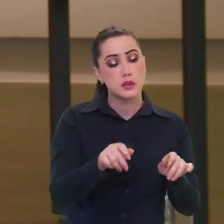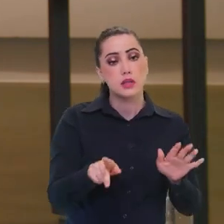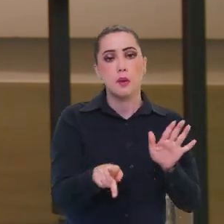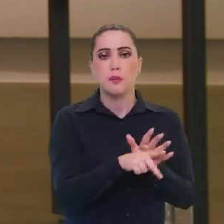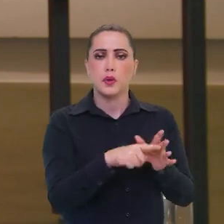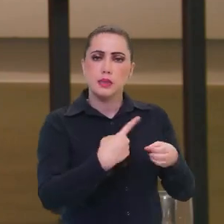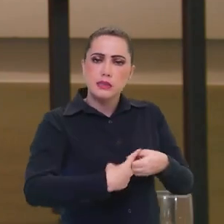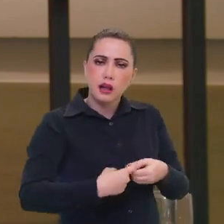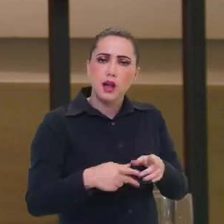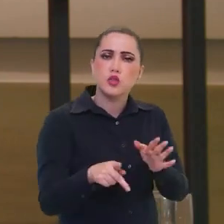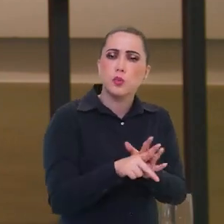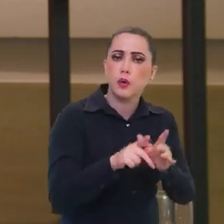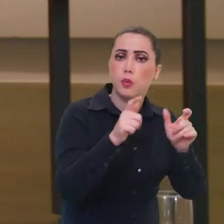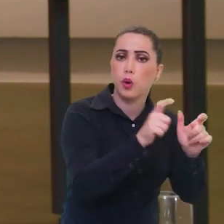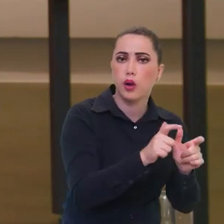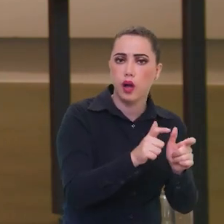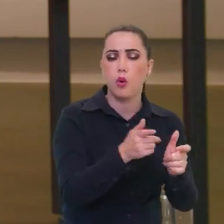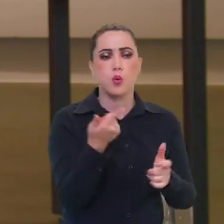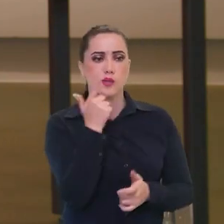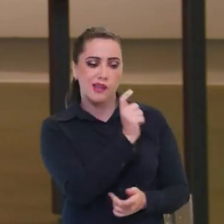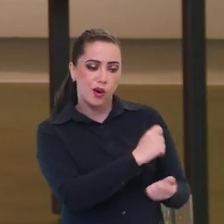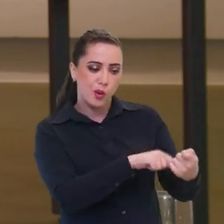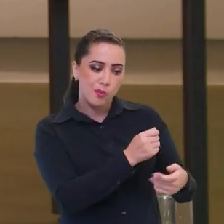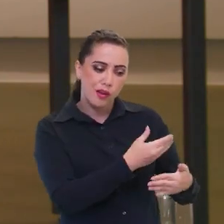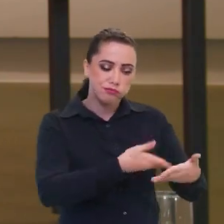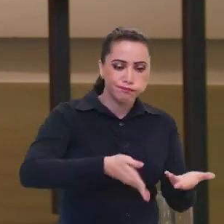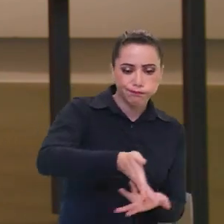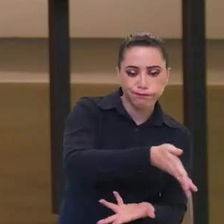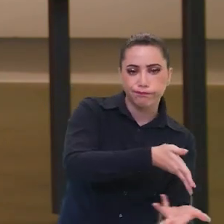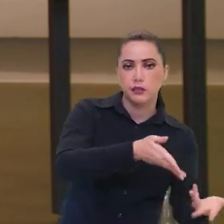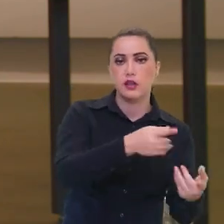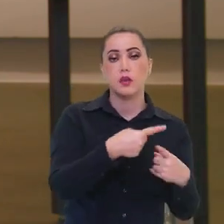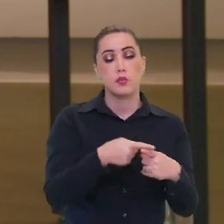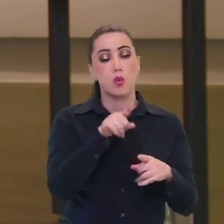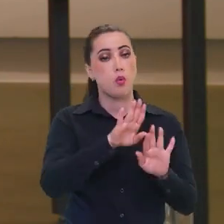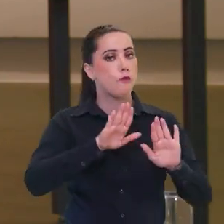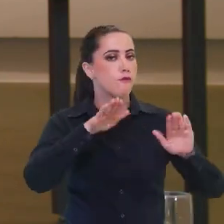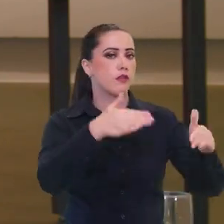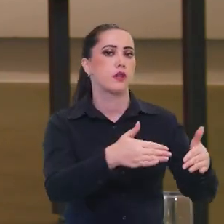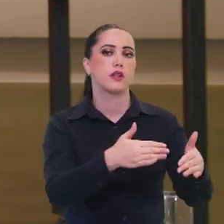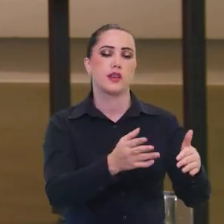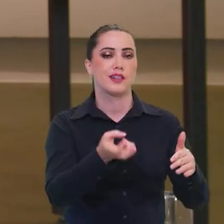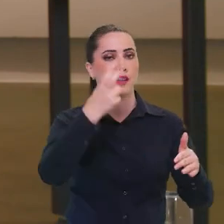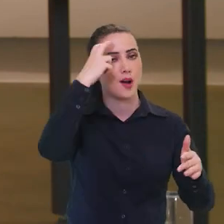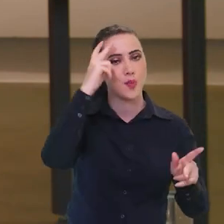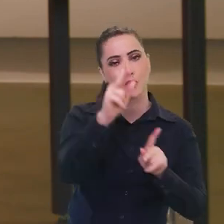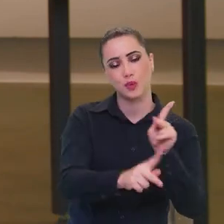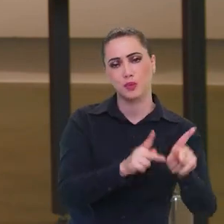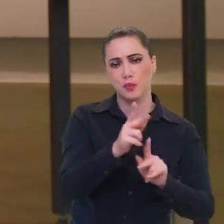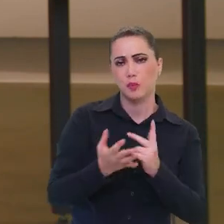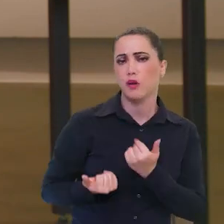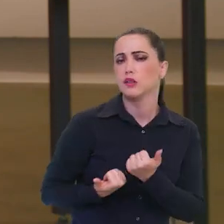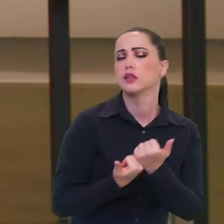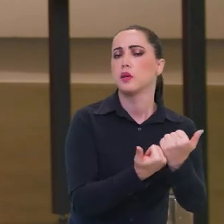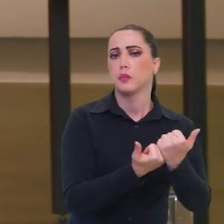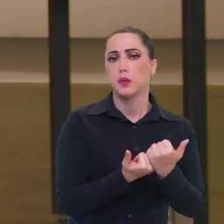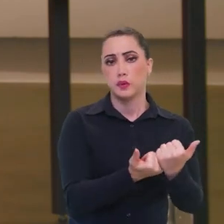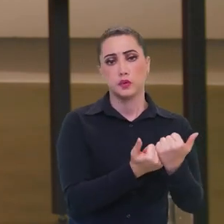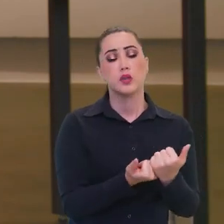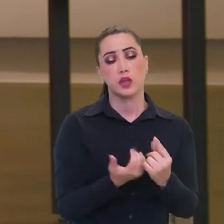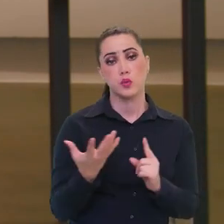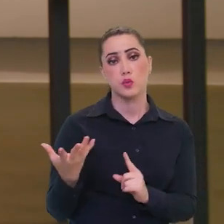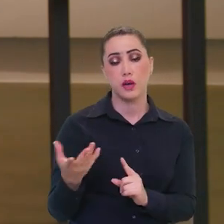da sua cidade, da sua região, para girar. Fazendo aporte em quê? Na cultura popular. Apoiando os